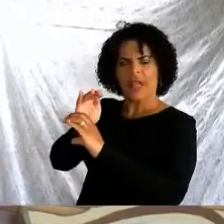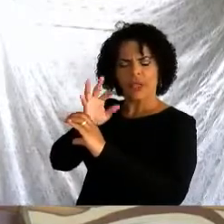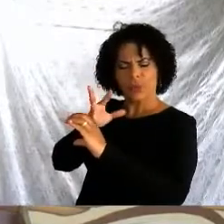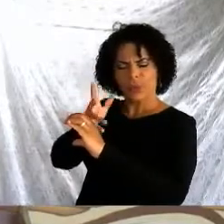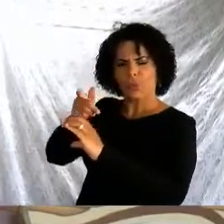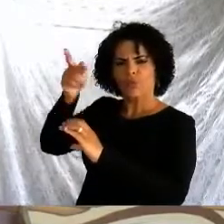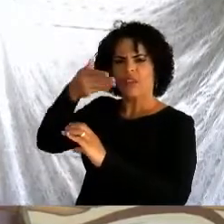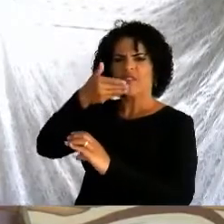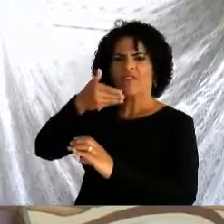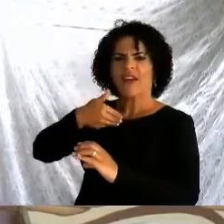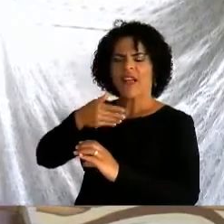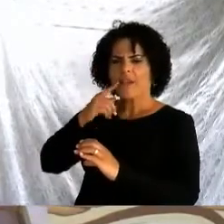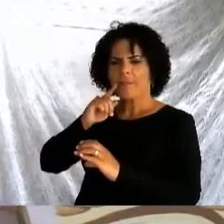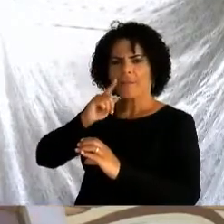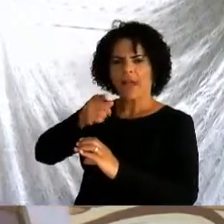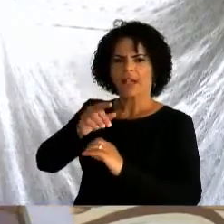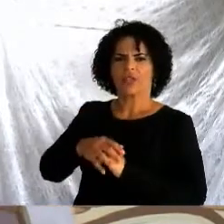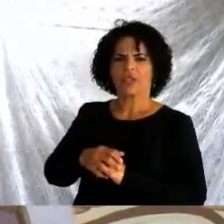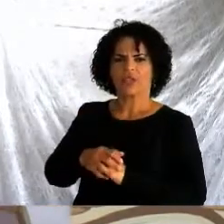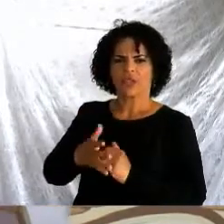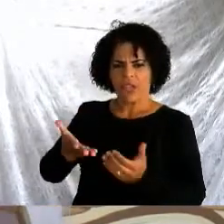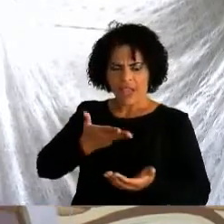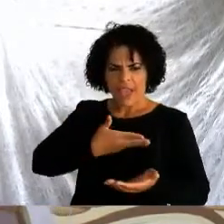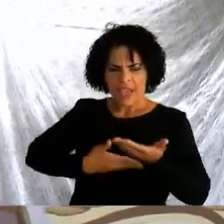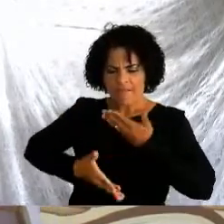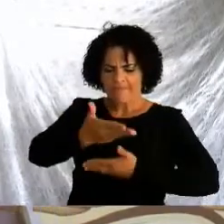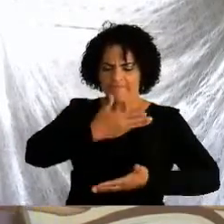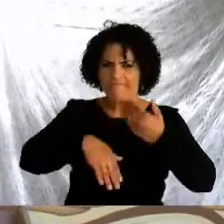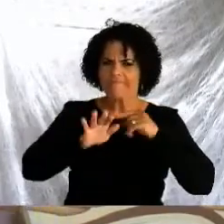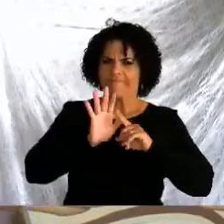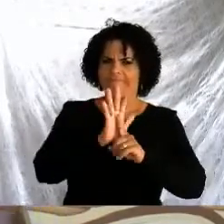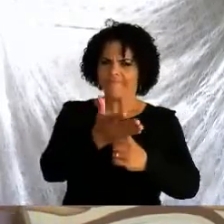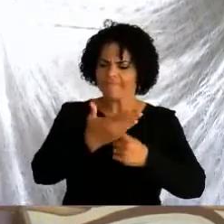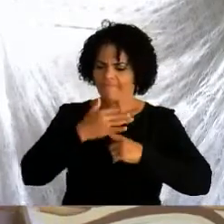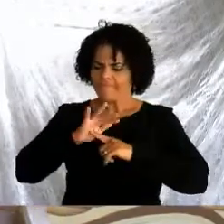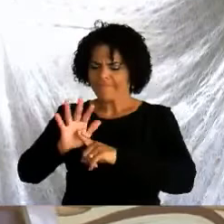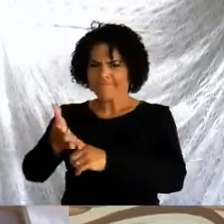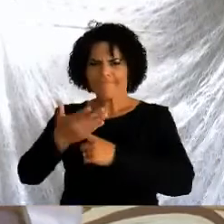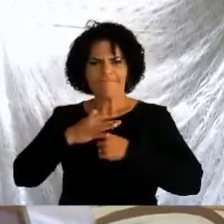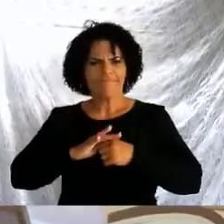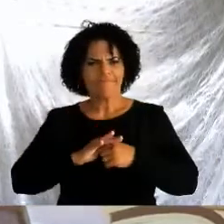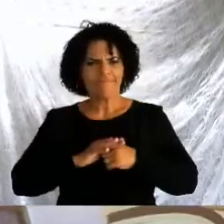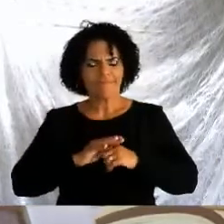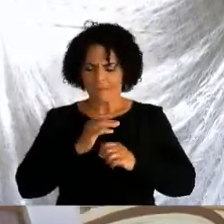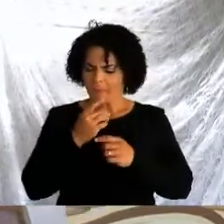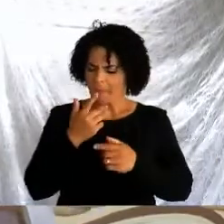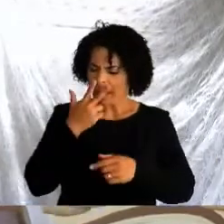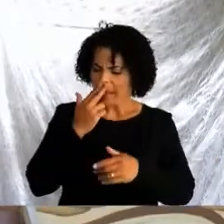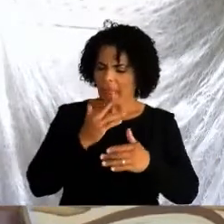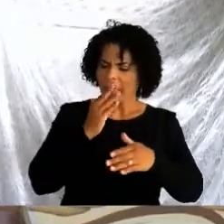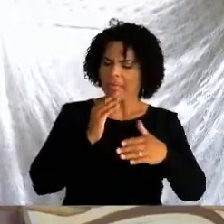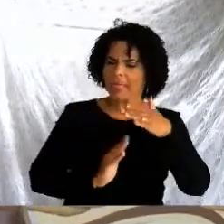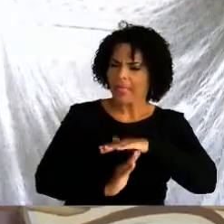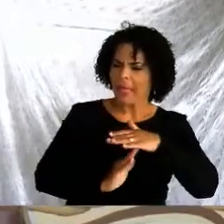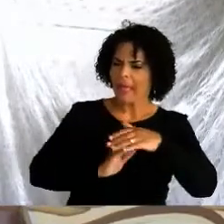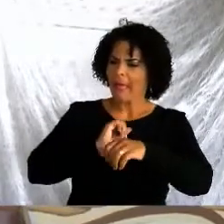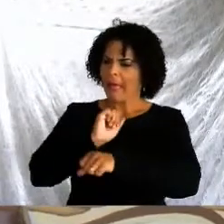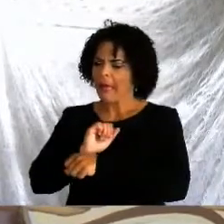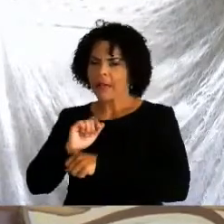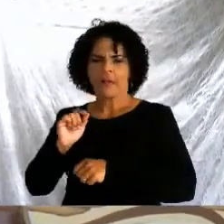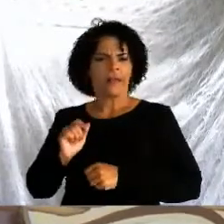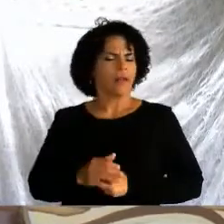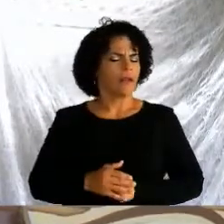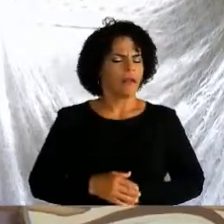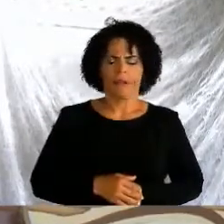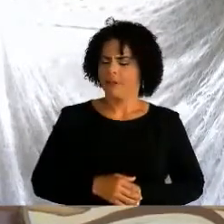se por ele queremos nos amar e nos ajudar incondicionalmente. E não